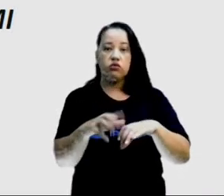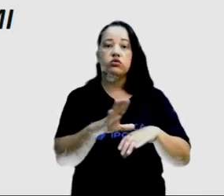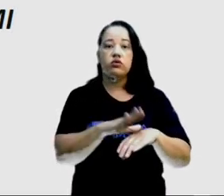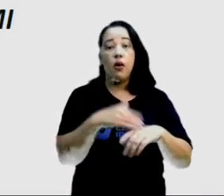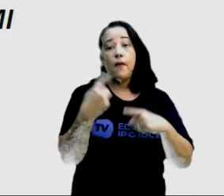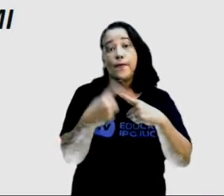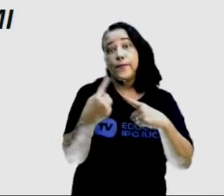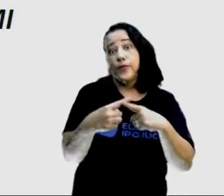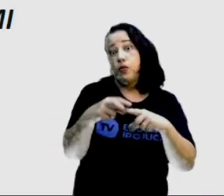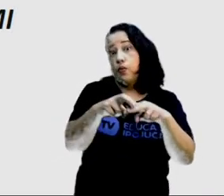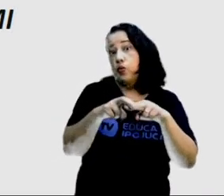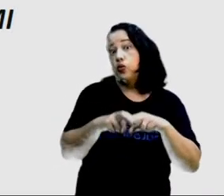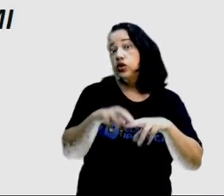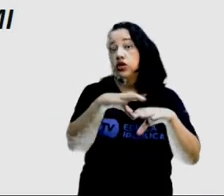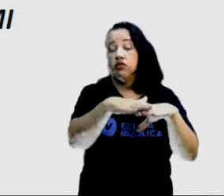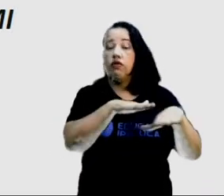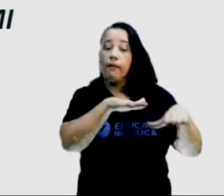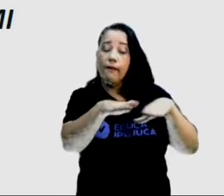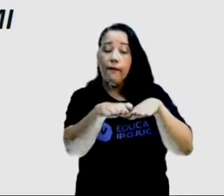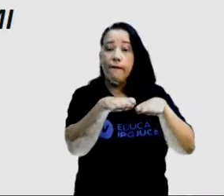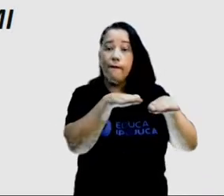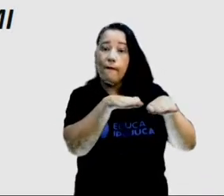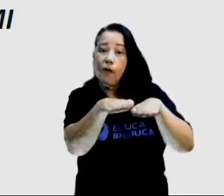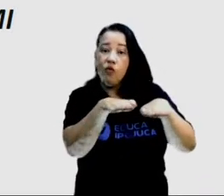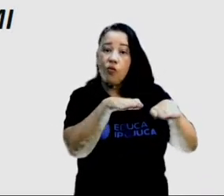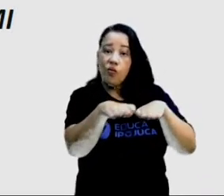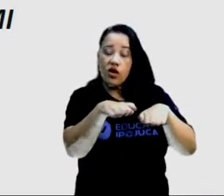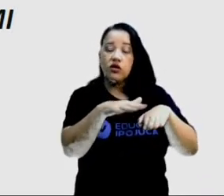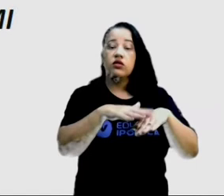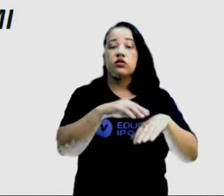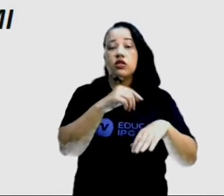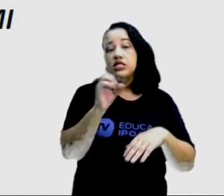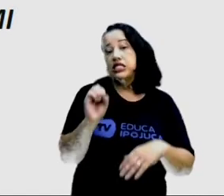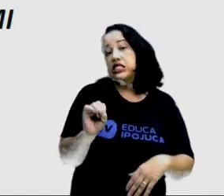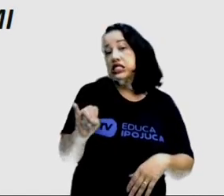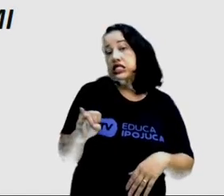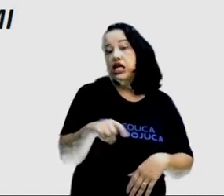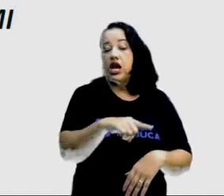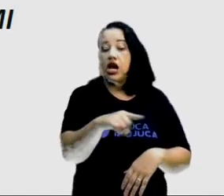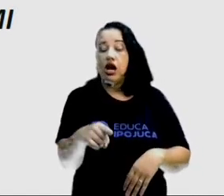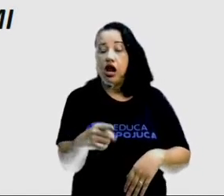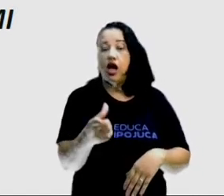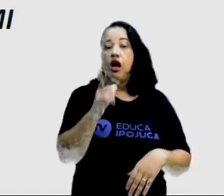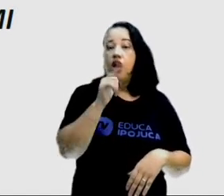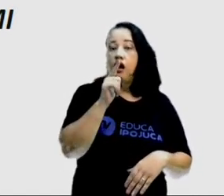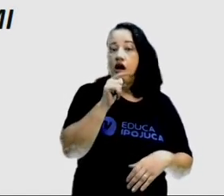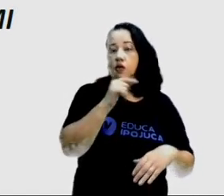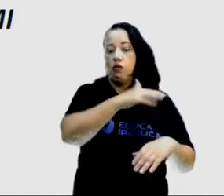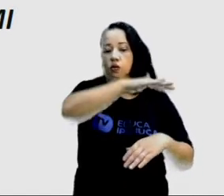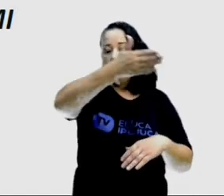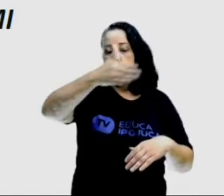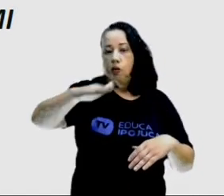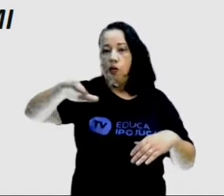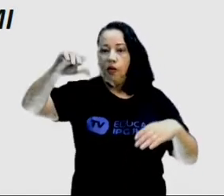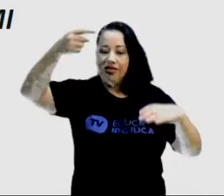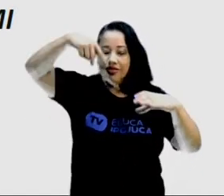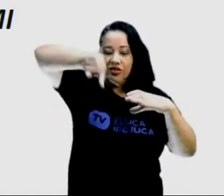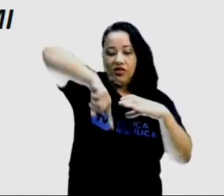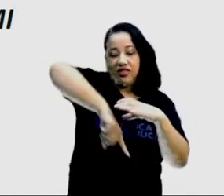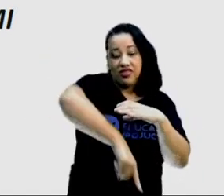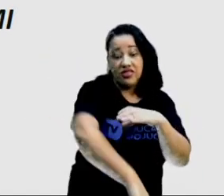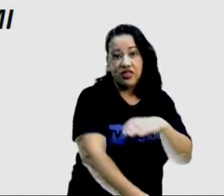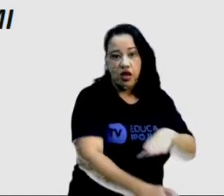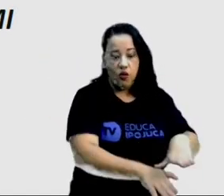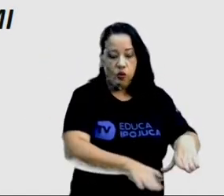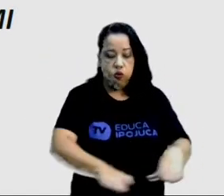das placas tectônicas. E se um terremoto acontece no oceano, pode levar ao deslocamento